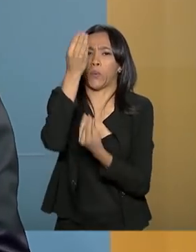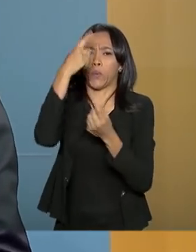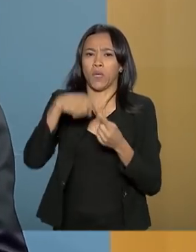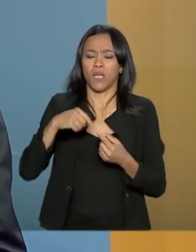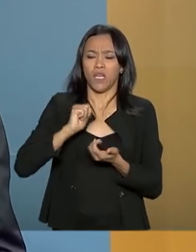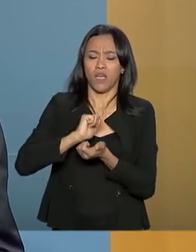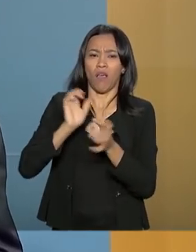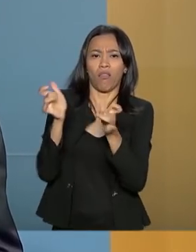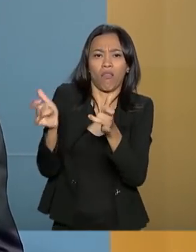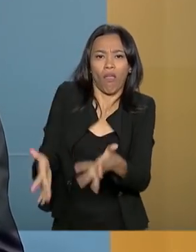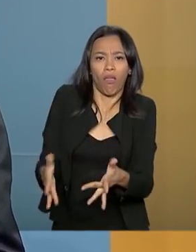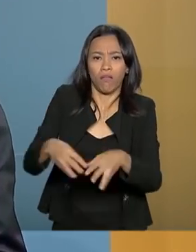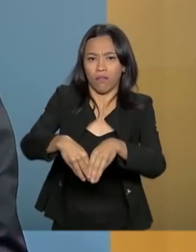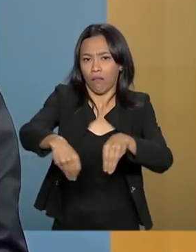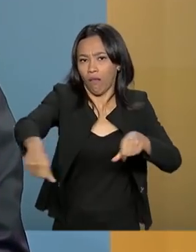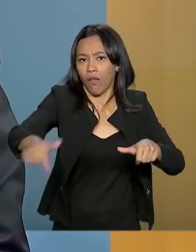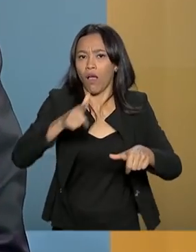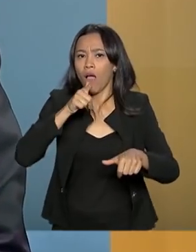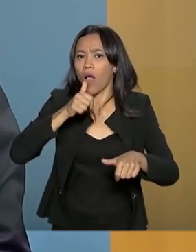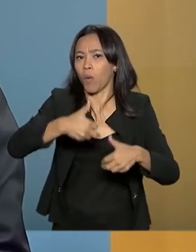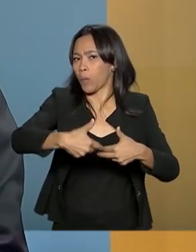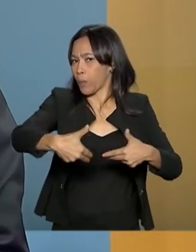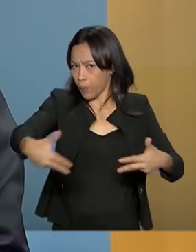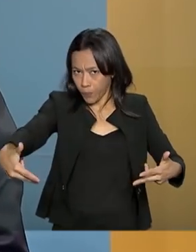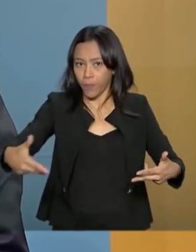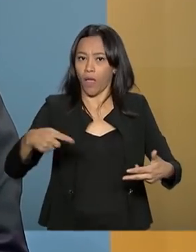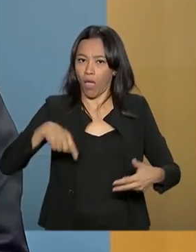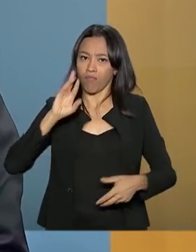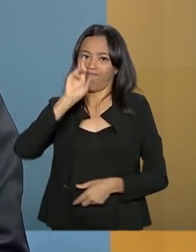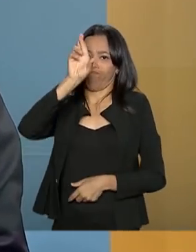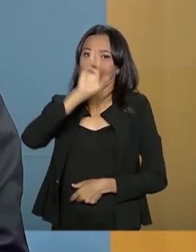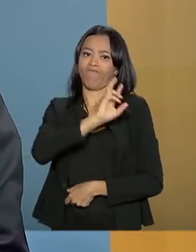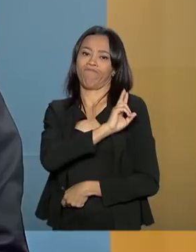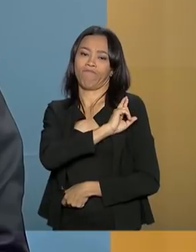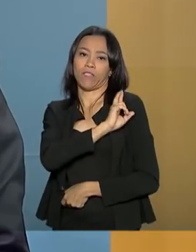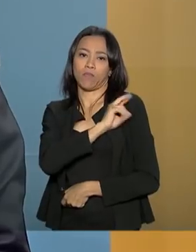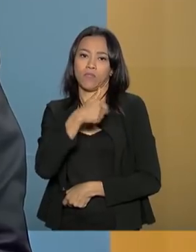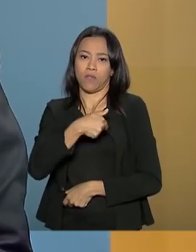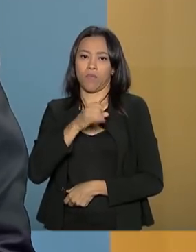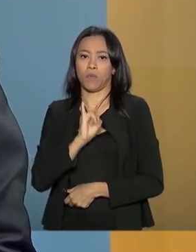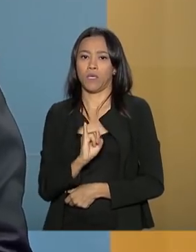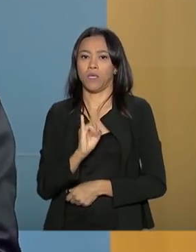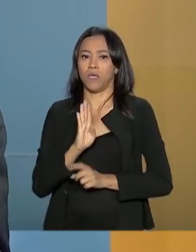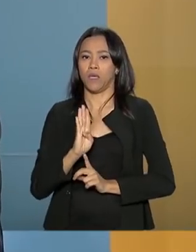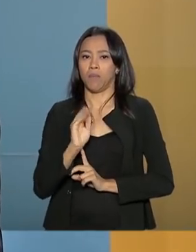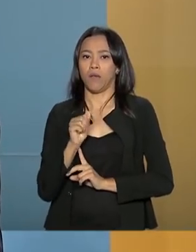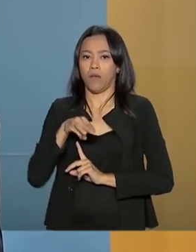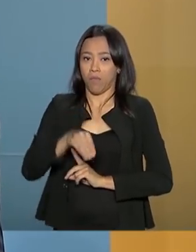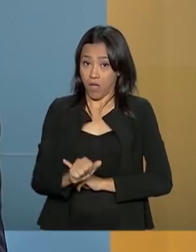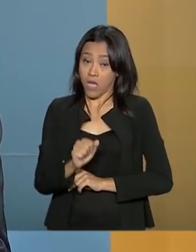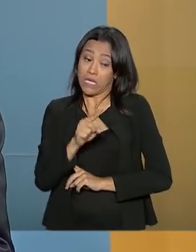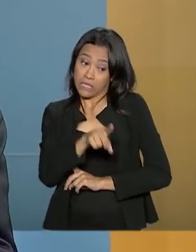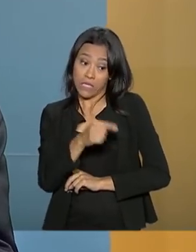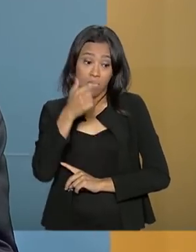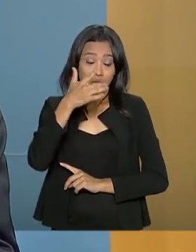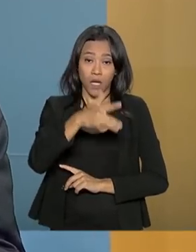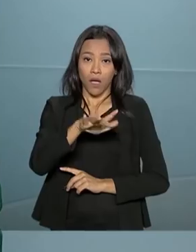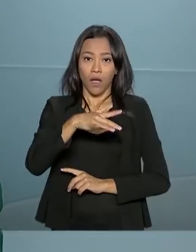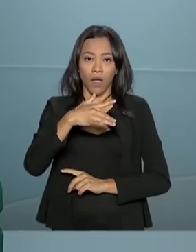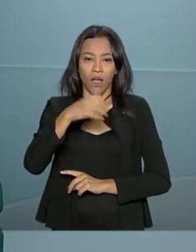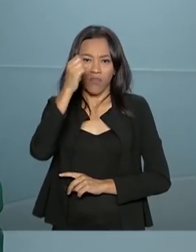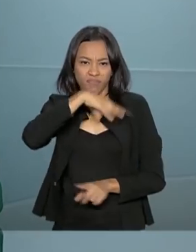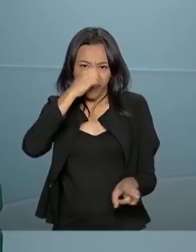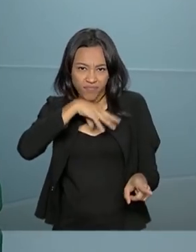Decorrente do seu papel fiscalizatório estão os autos de infração, que, por sua vez, geram multas quando são